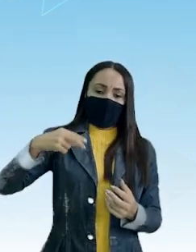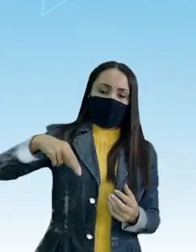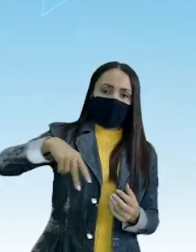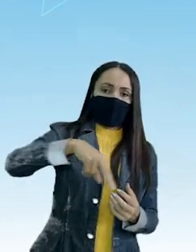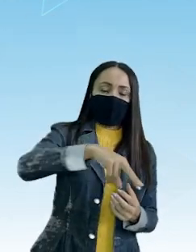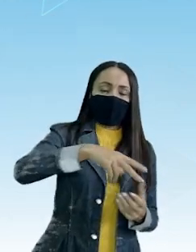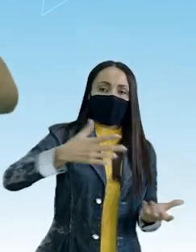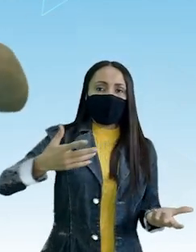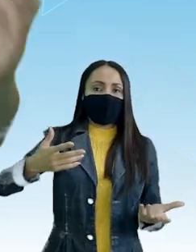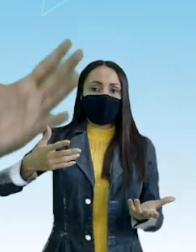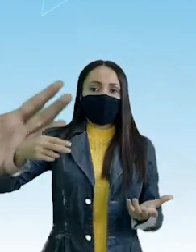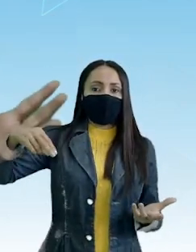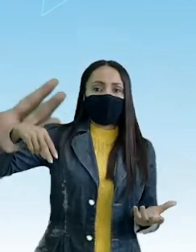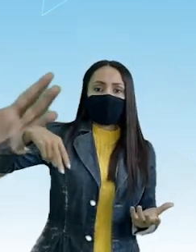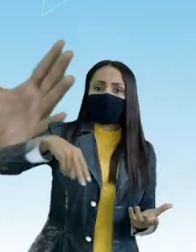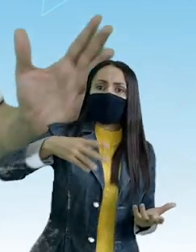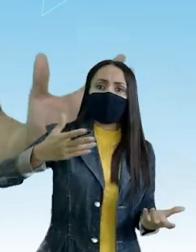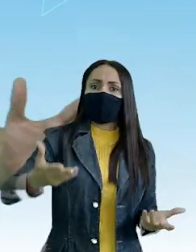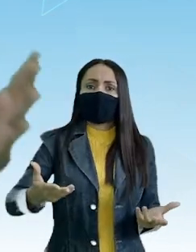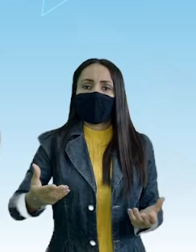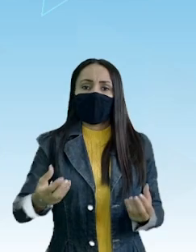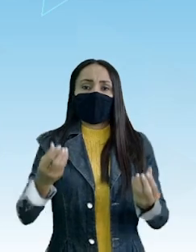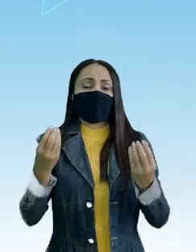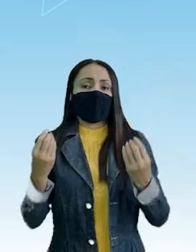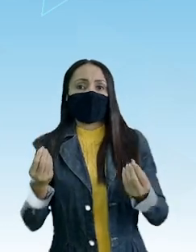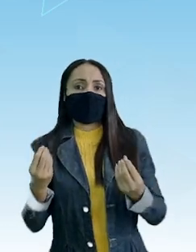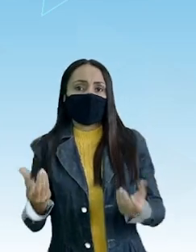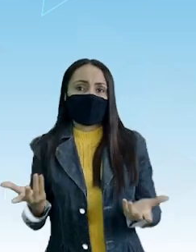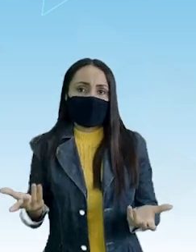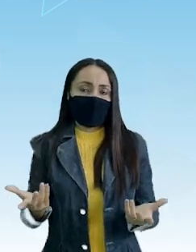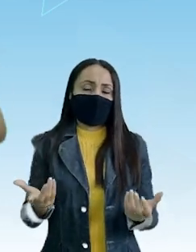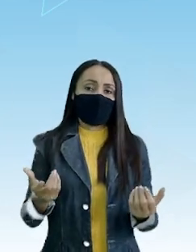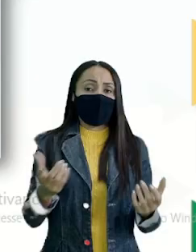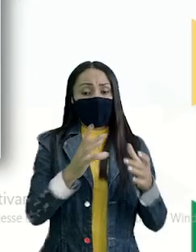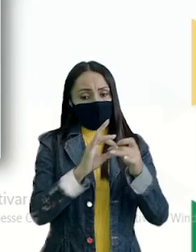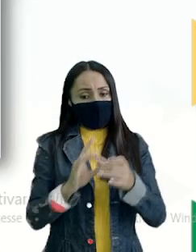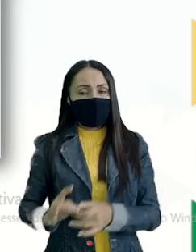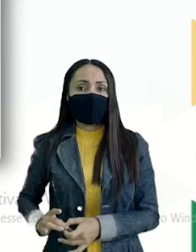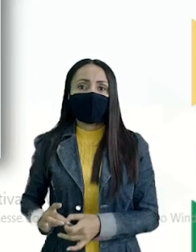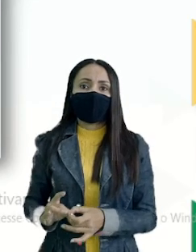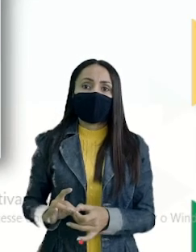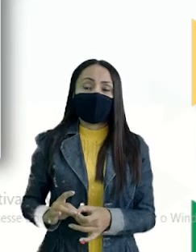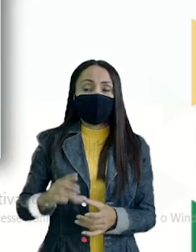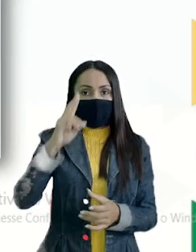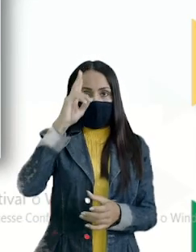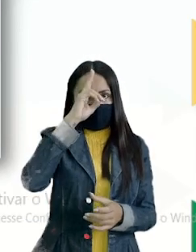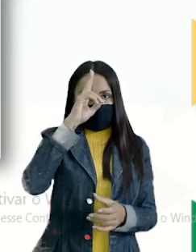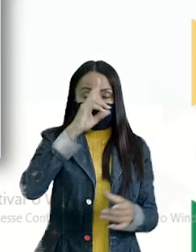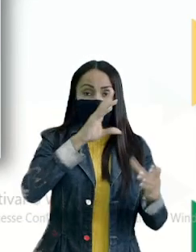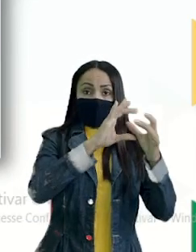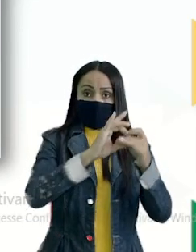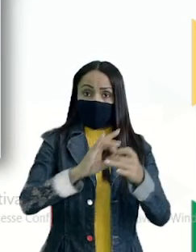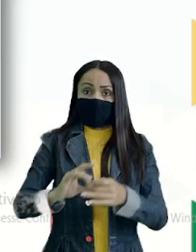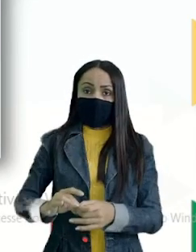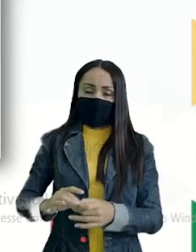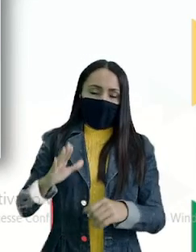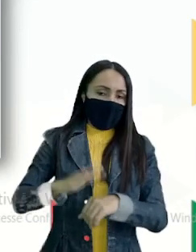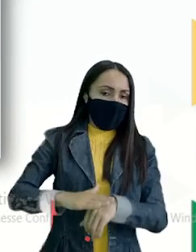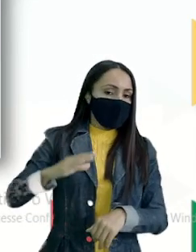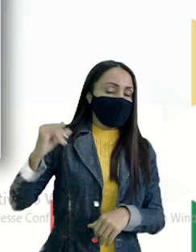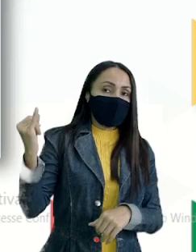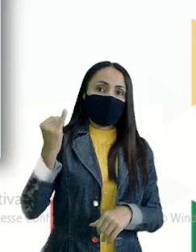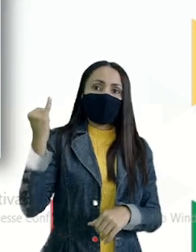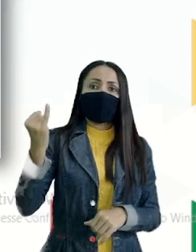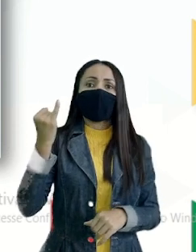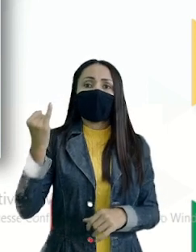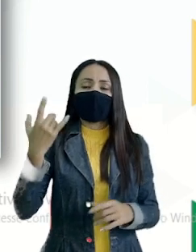caminho Como é que eu posso saber O que ela é na verdade É o contexto Lembre-se disso O contexto A sentença A